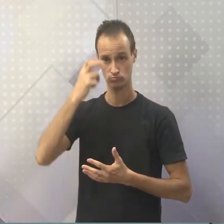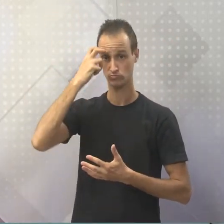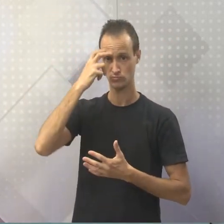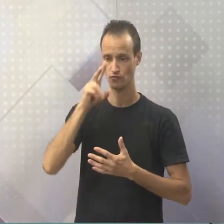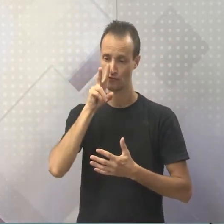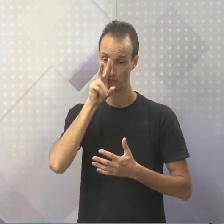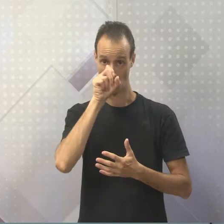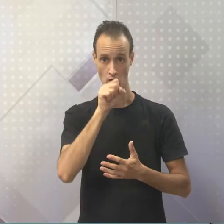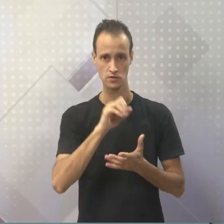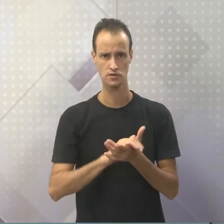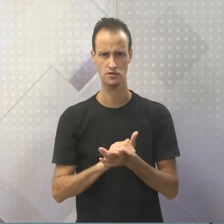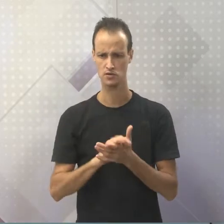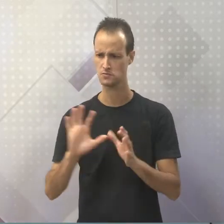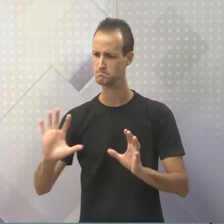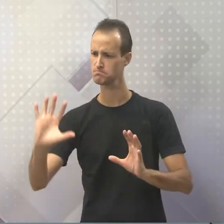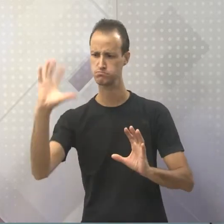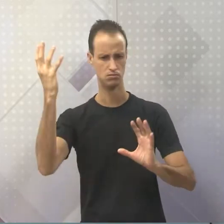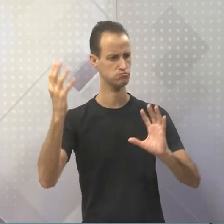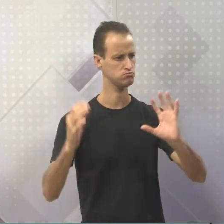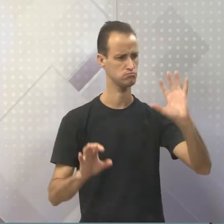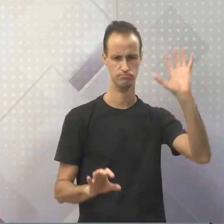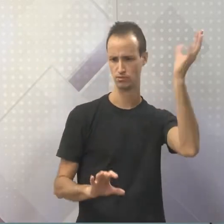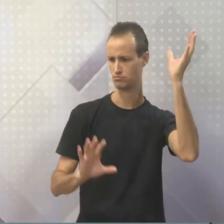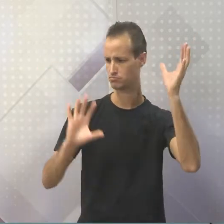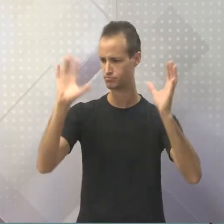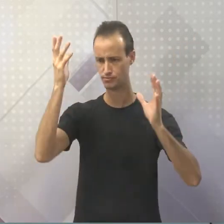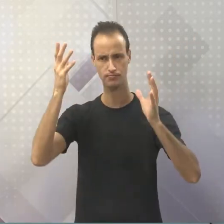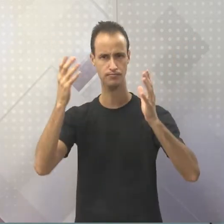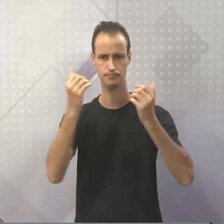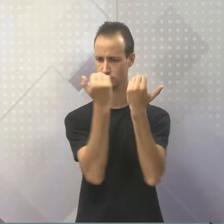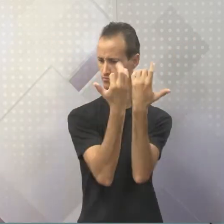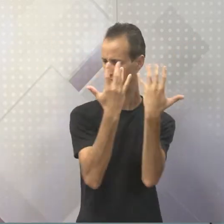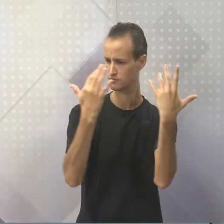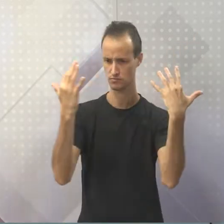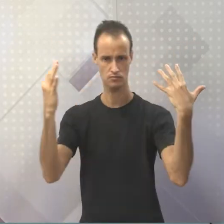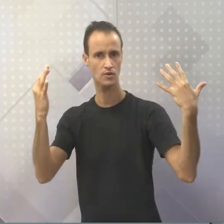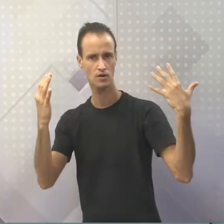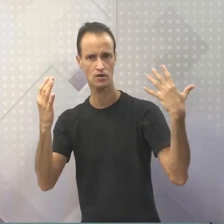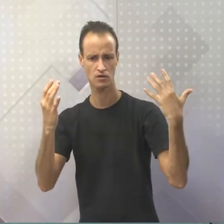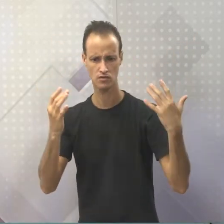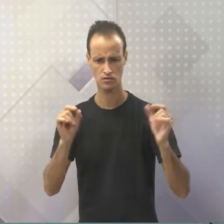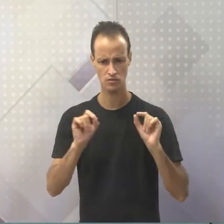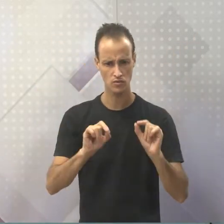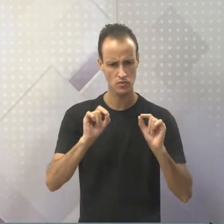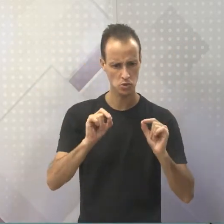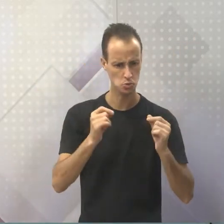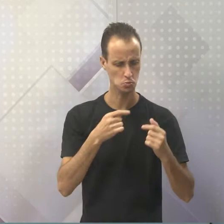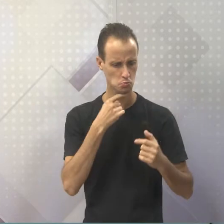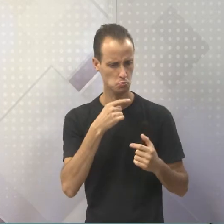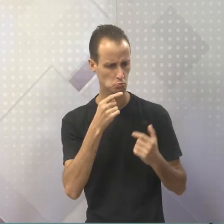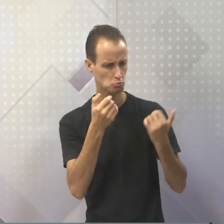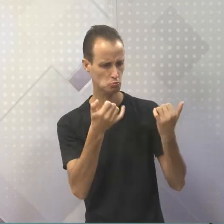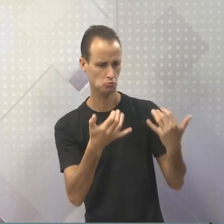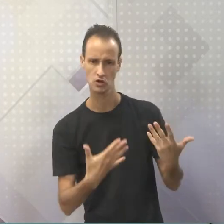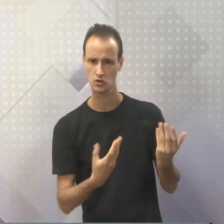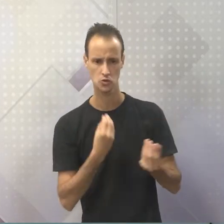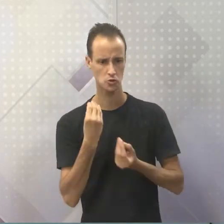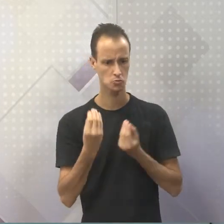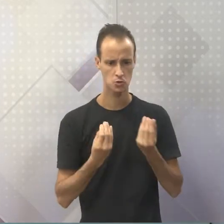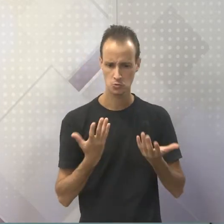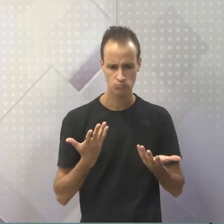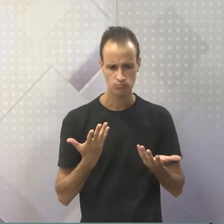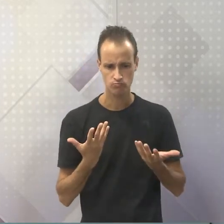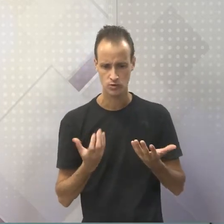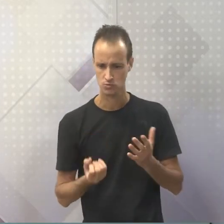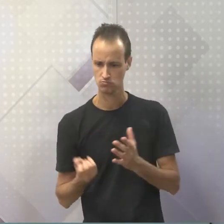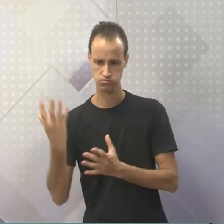que determinados fenômenos que aconteciam não dava para ser explicado ou não tinha uma origem,